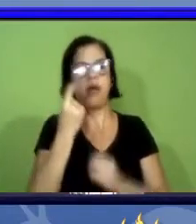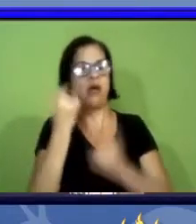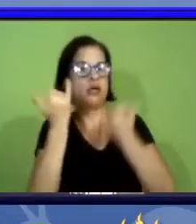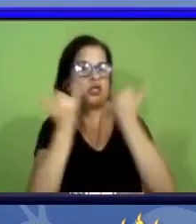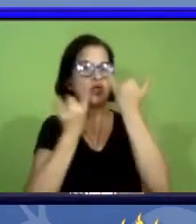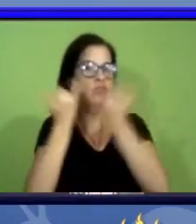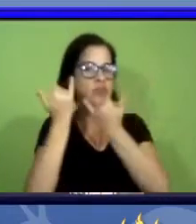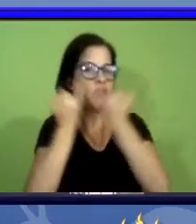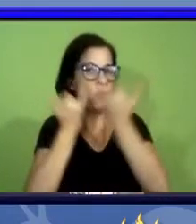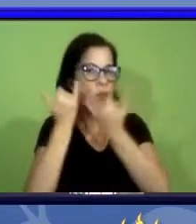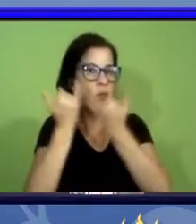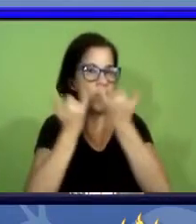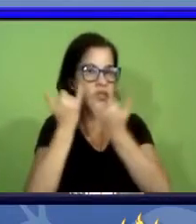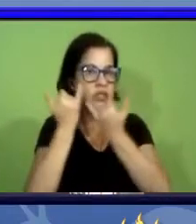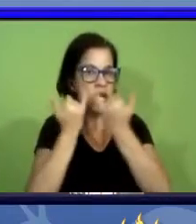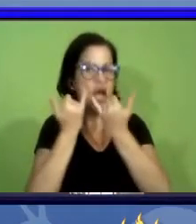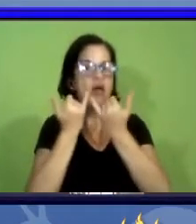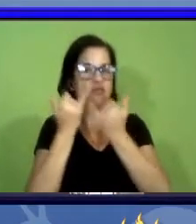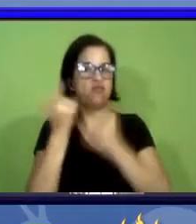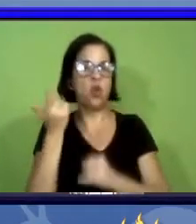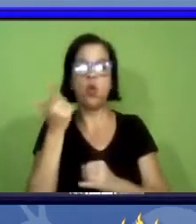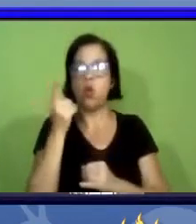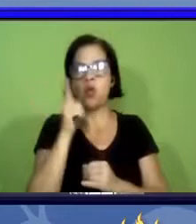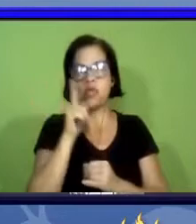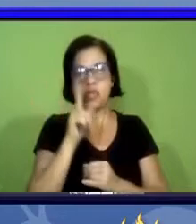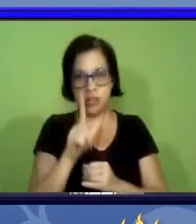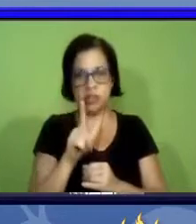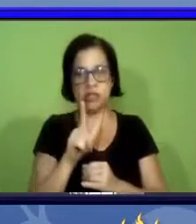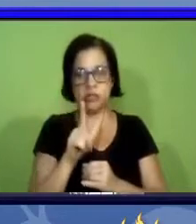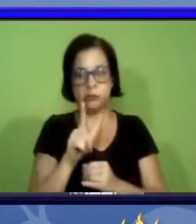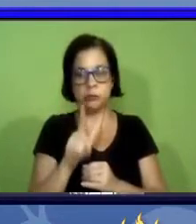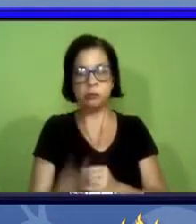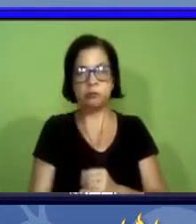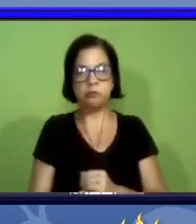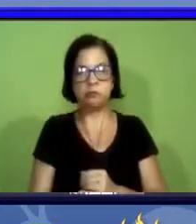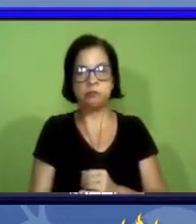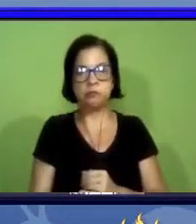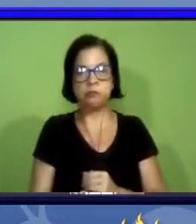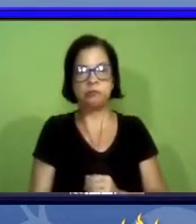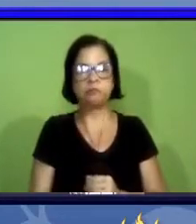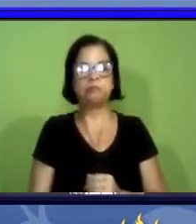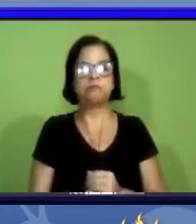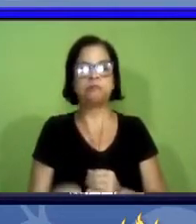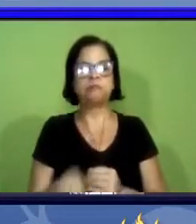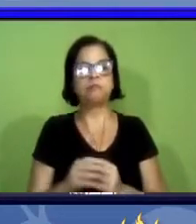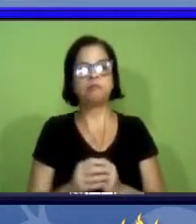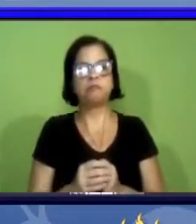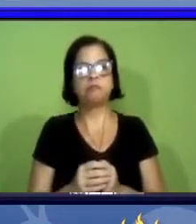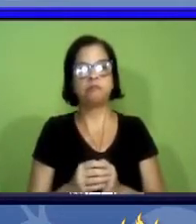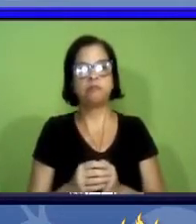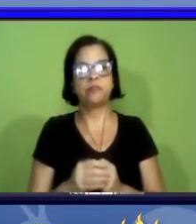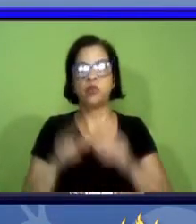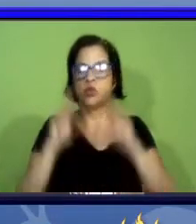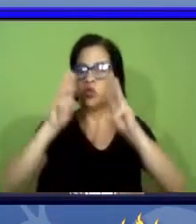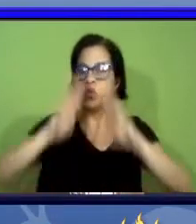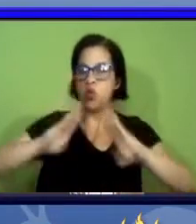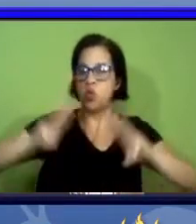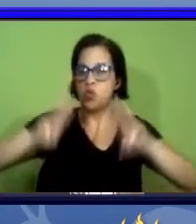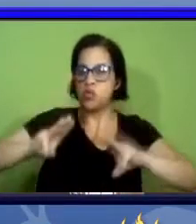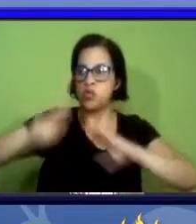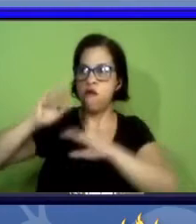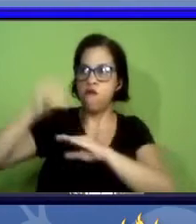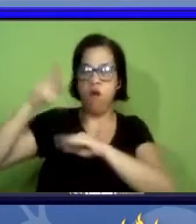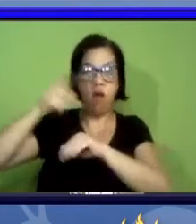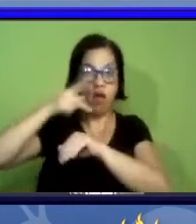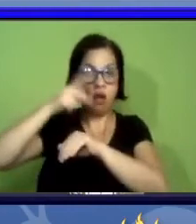obtidas do repatriamento nesses museus estrangeiros